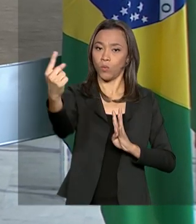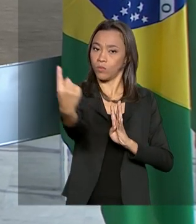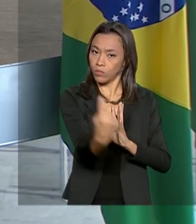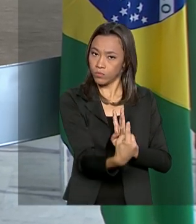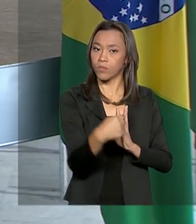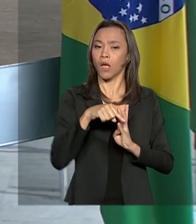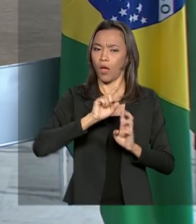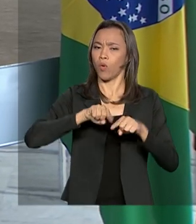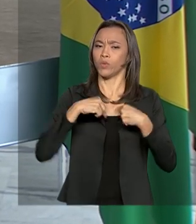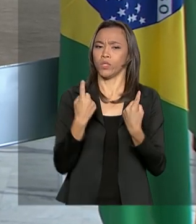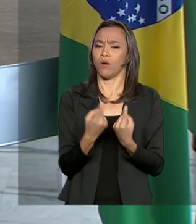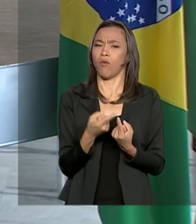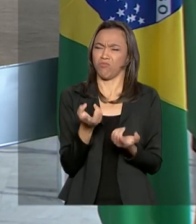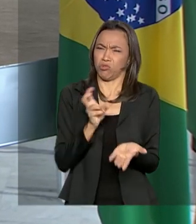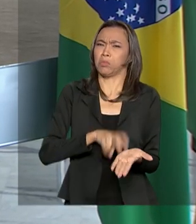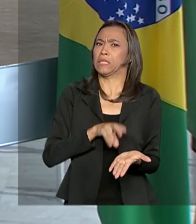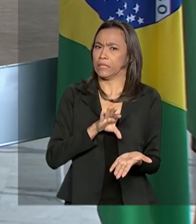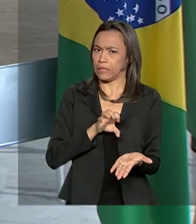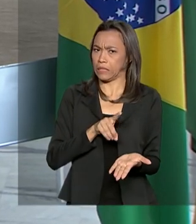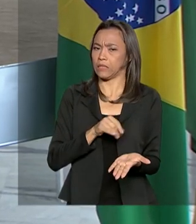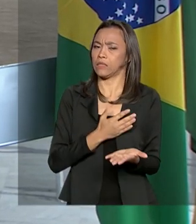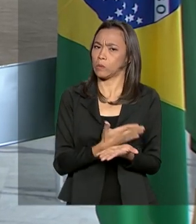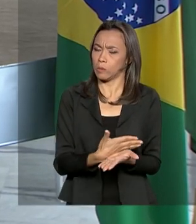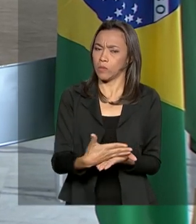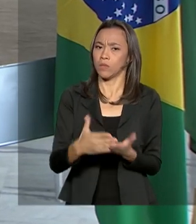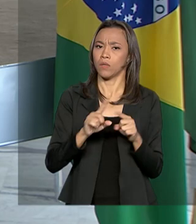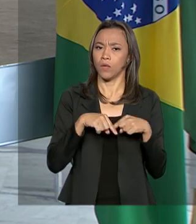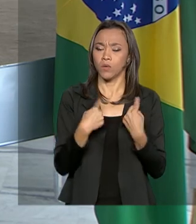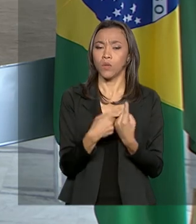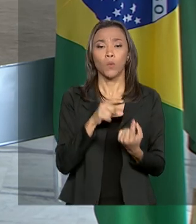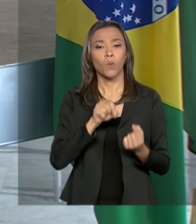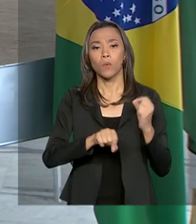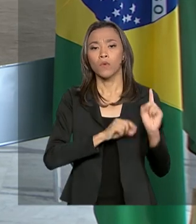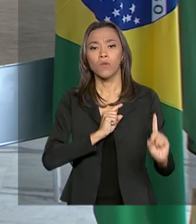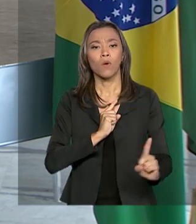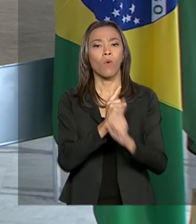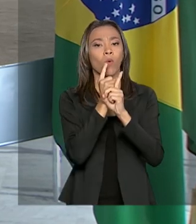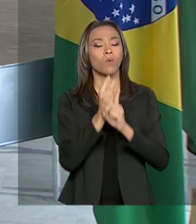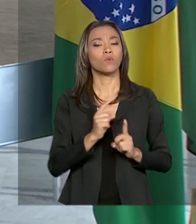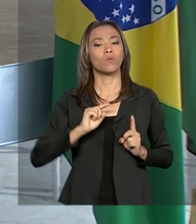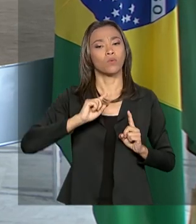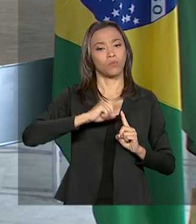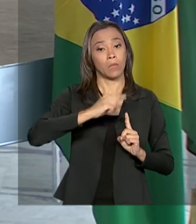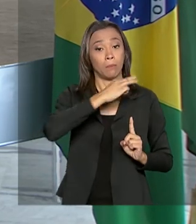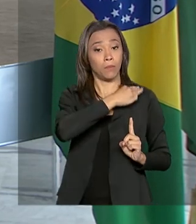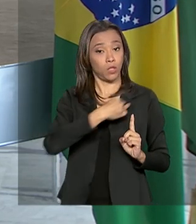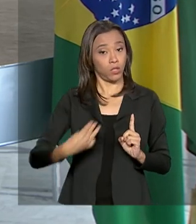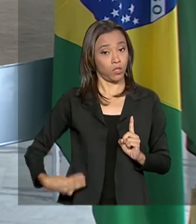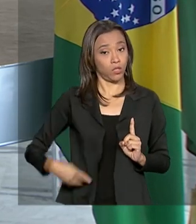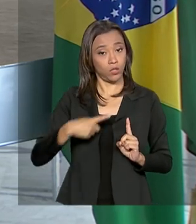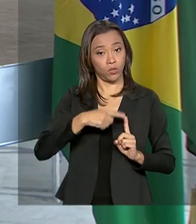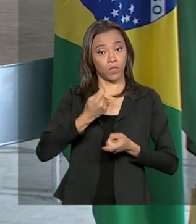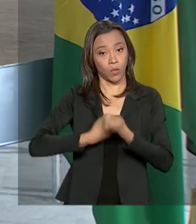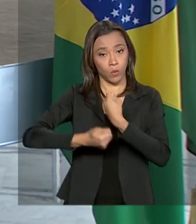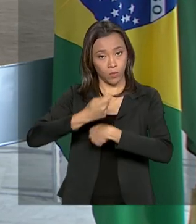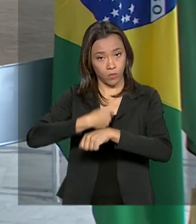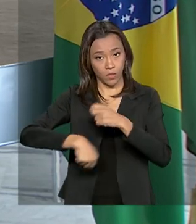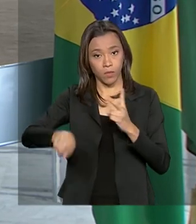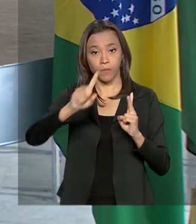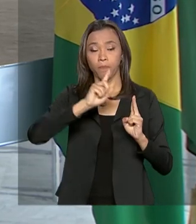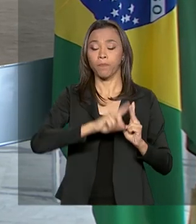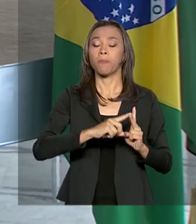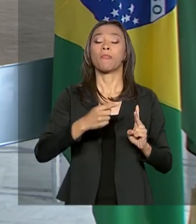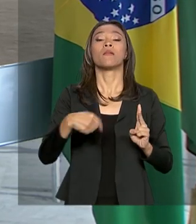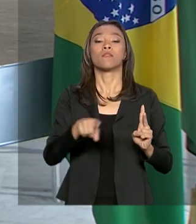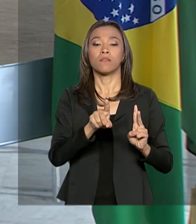dia de reuniões, ele começou cedo aqui com um encontro entre os ministros da Economia, Paulo Guedes, da